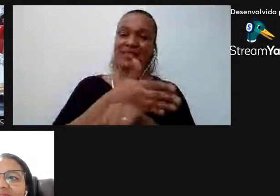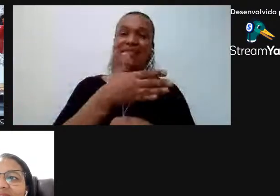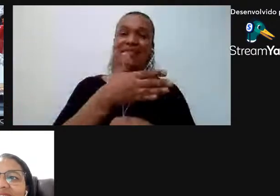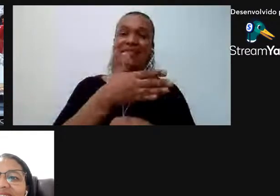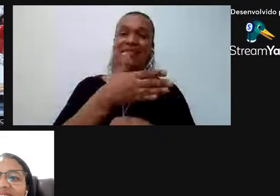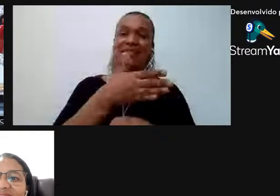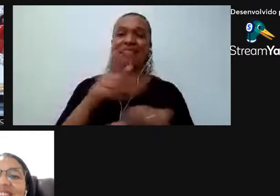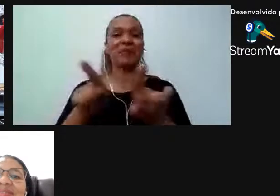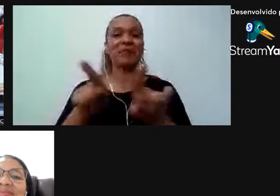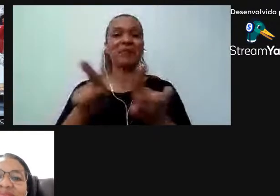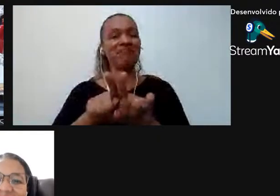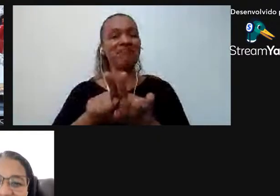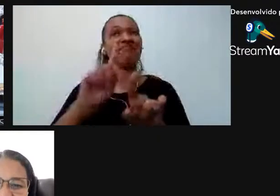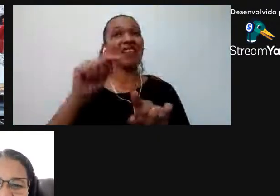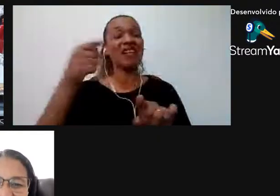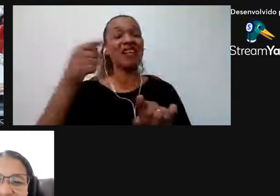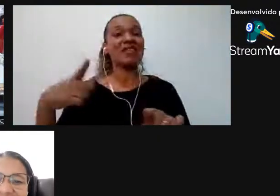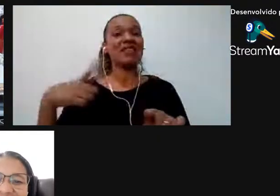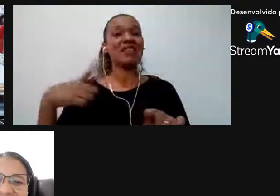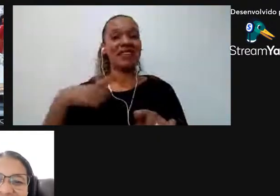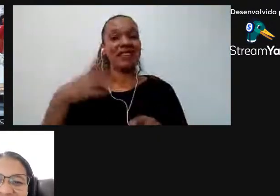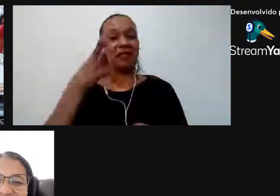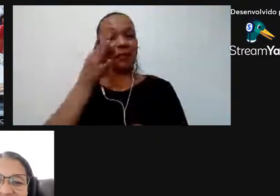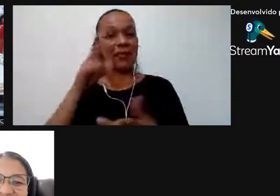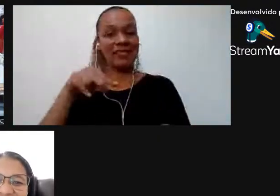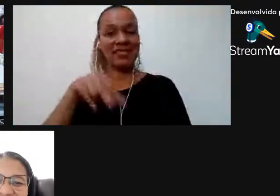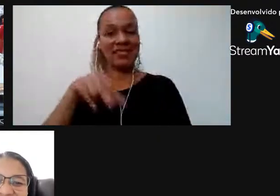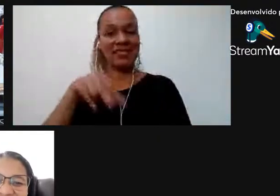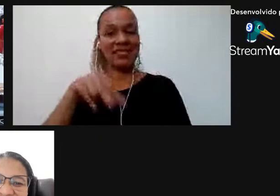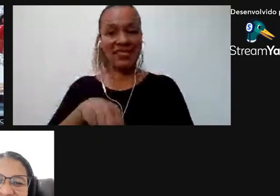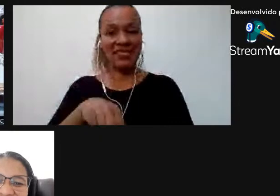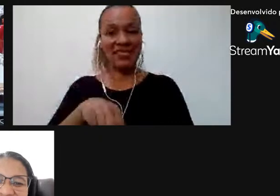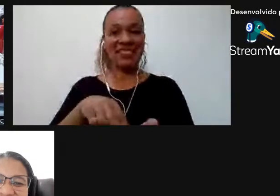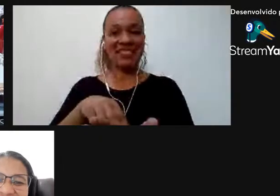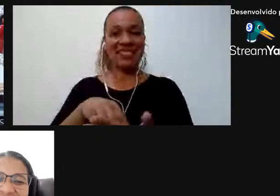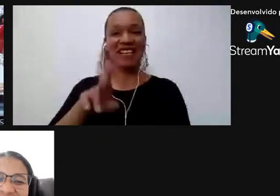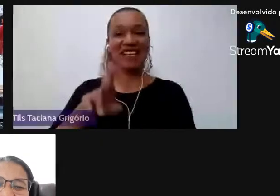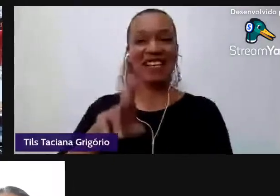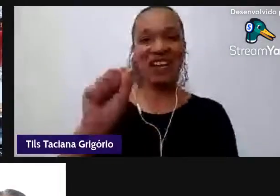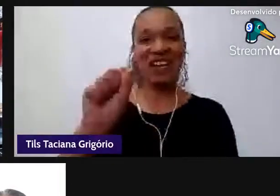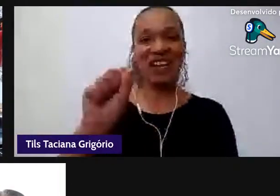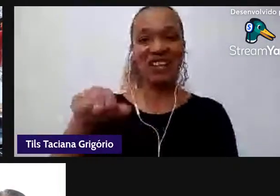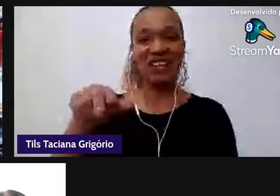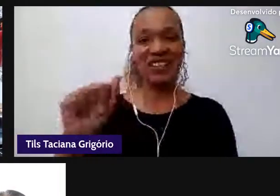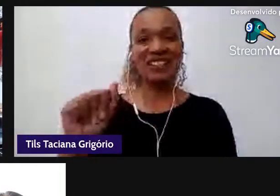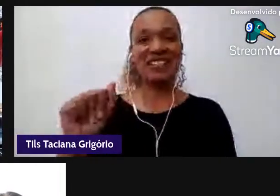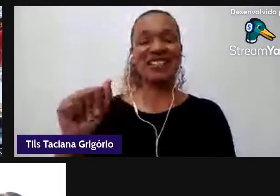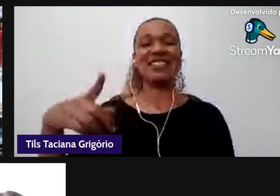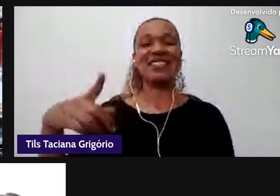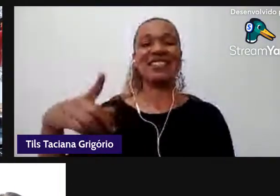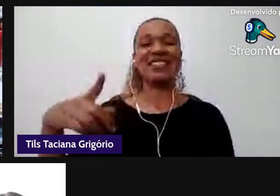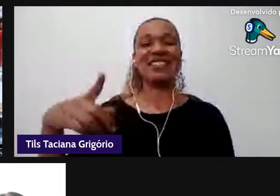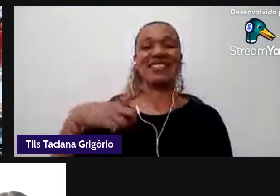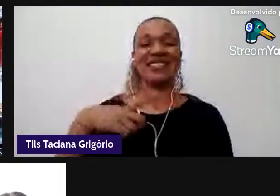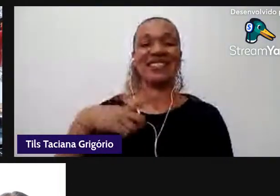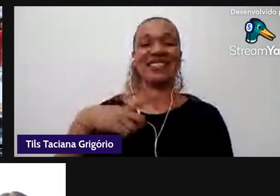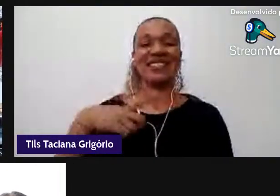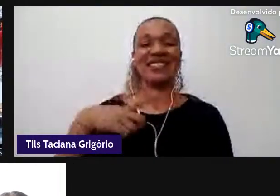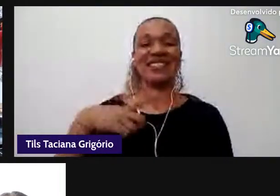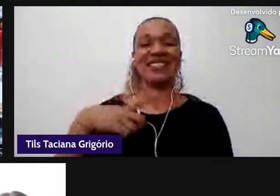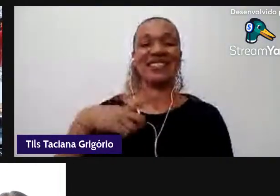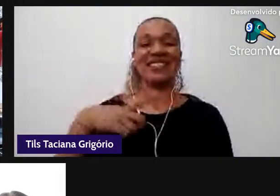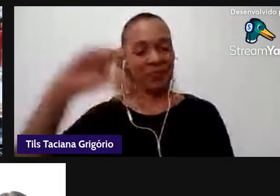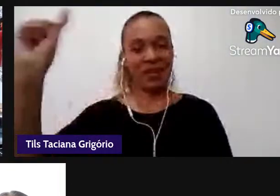presencial a Rosana que partiu Enala 2022 verdade gente obrigado esse grupo